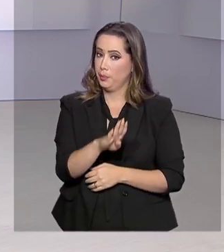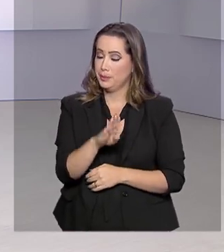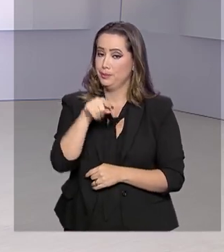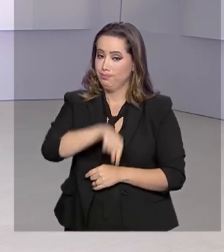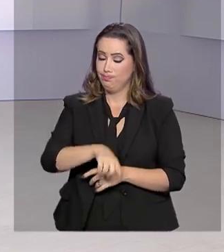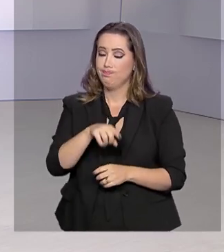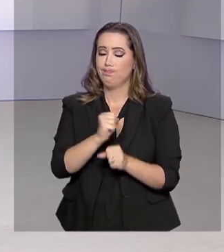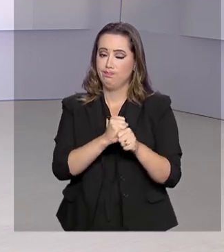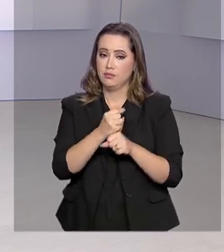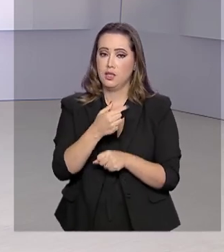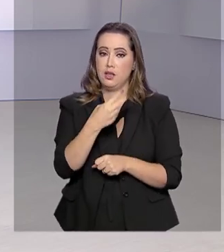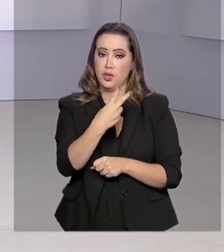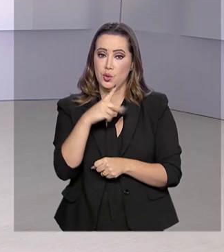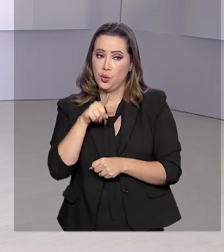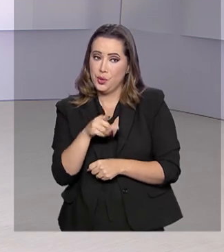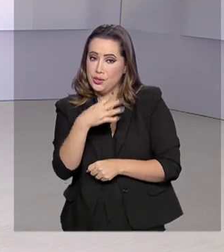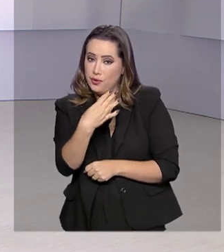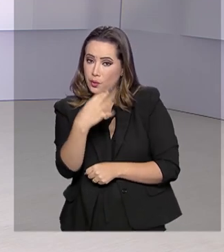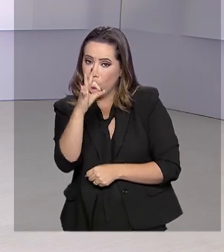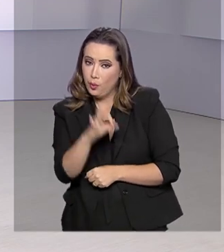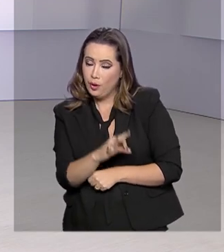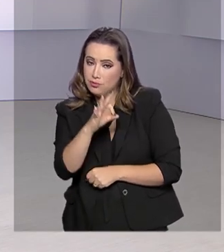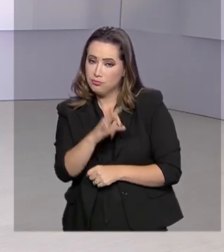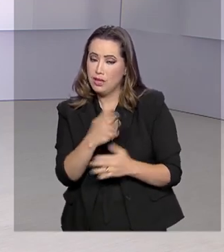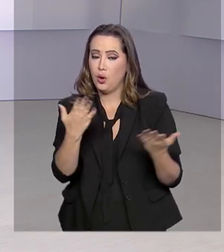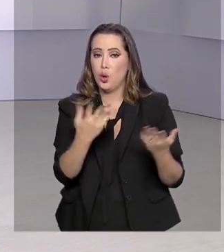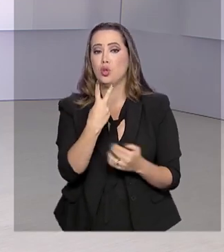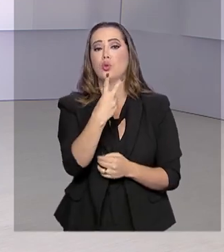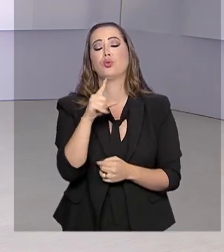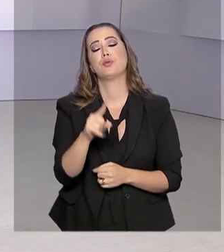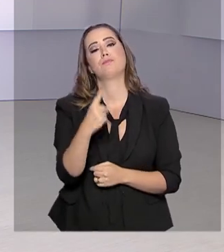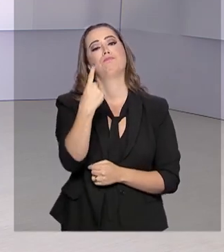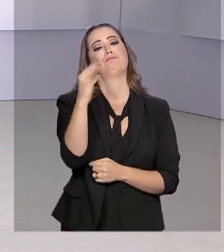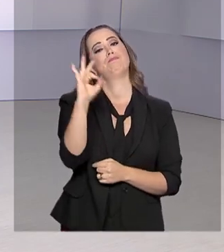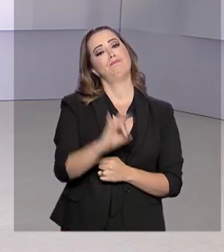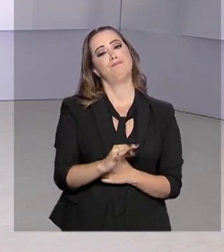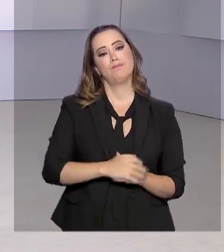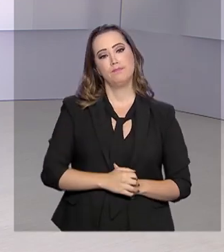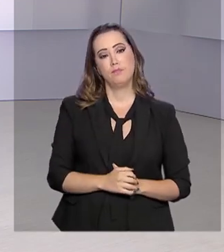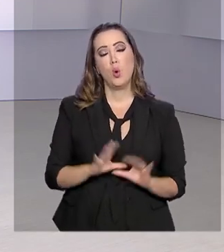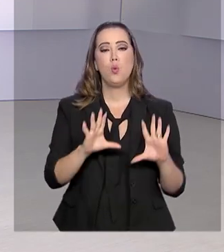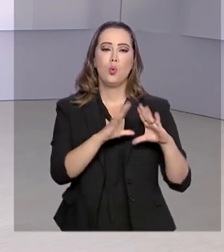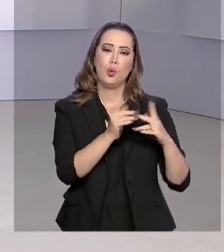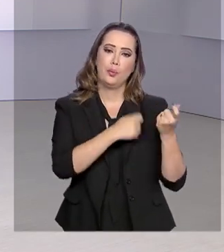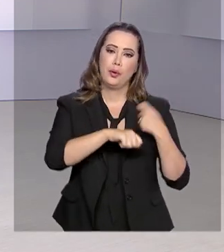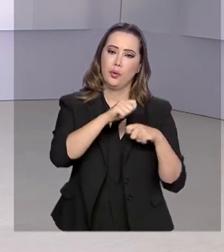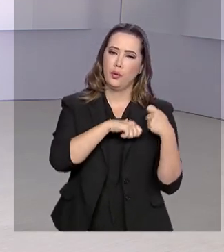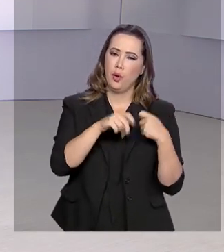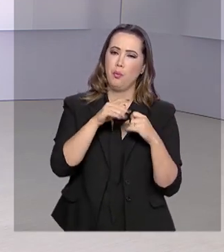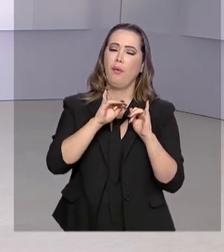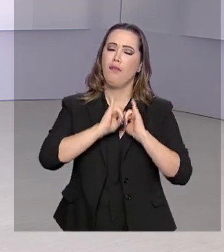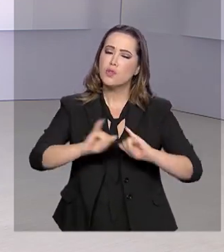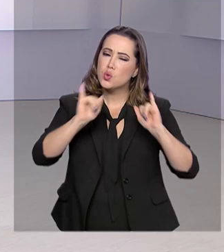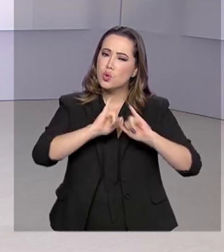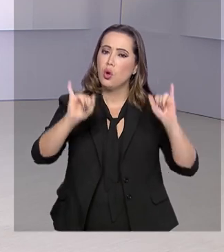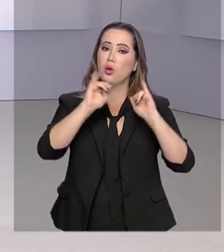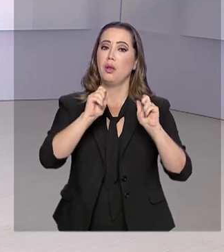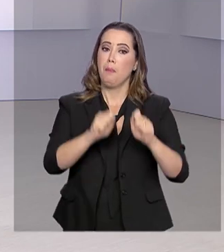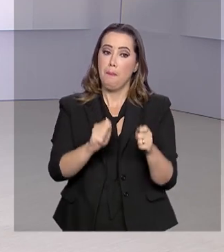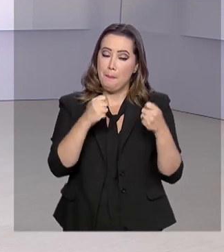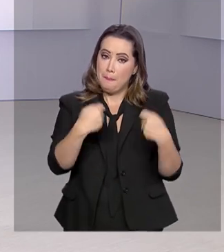ano caiu de 2,4% para 2,1%. A equipe econômica adiantou a possibilidade de um